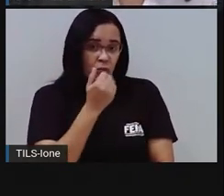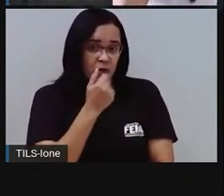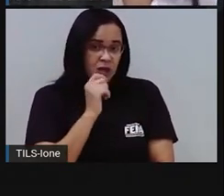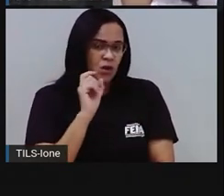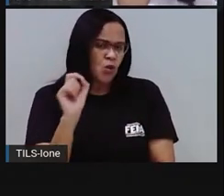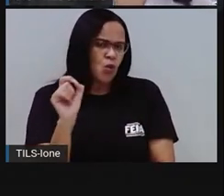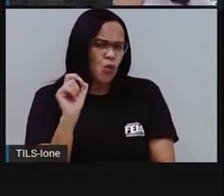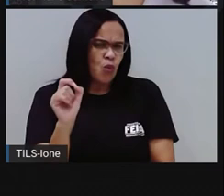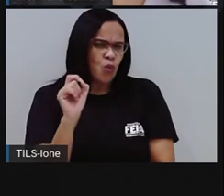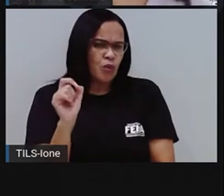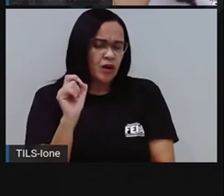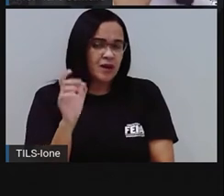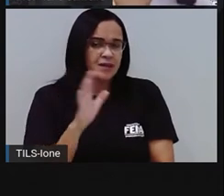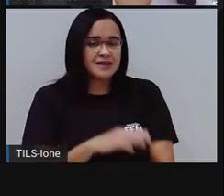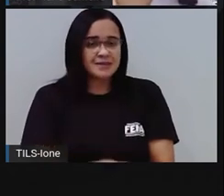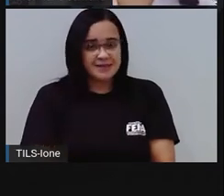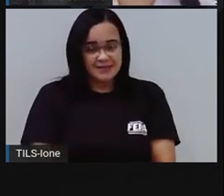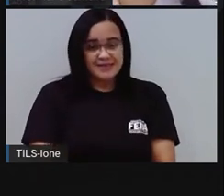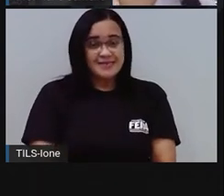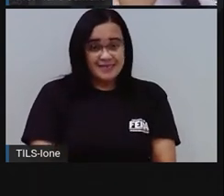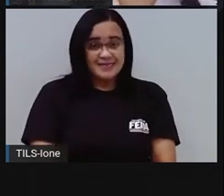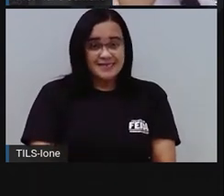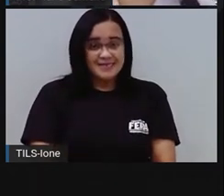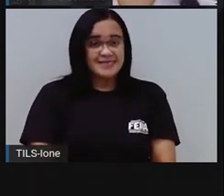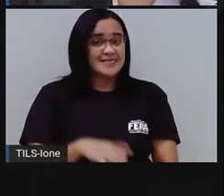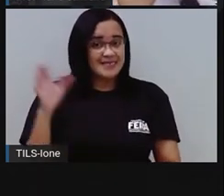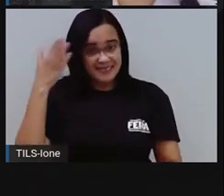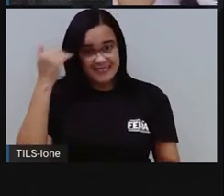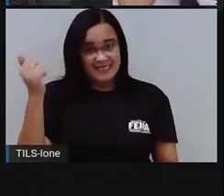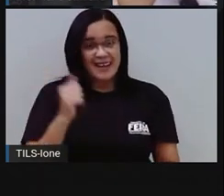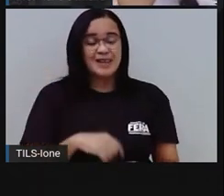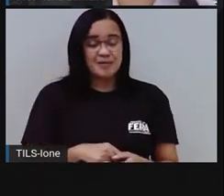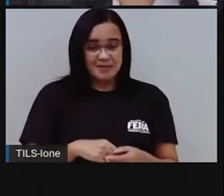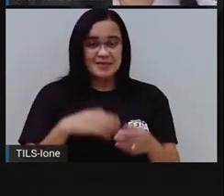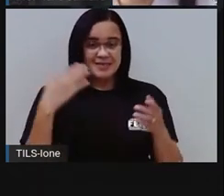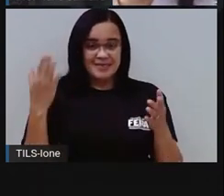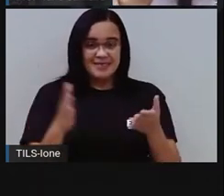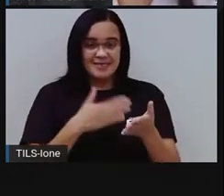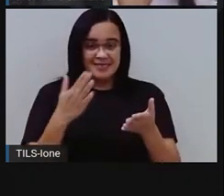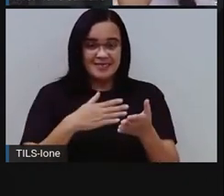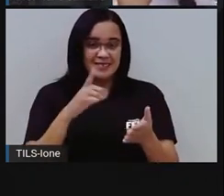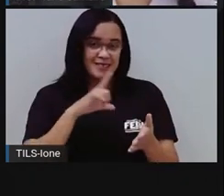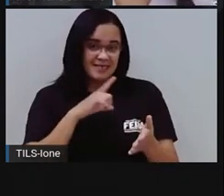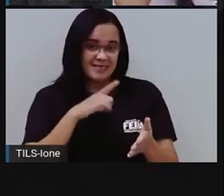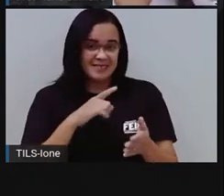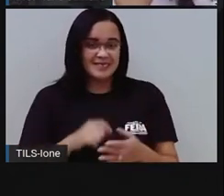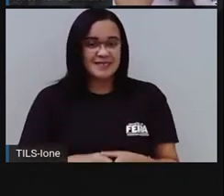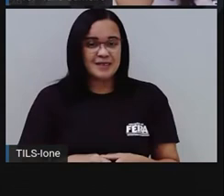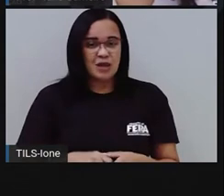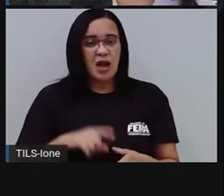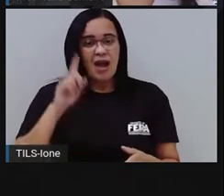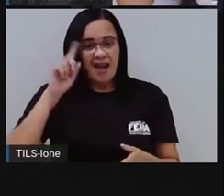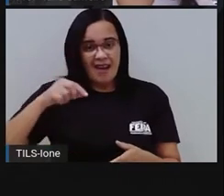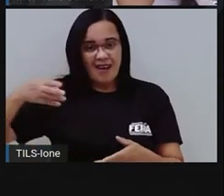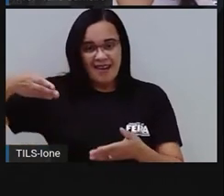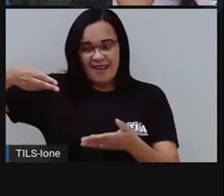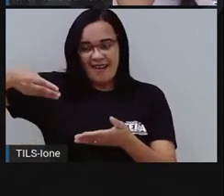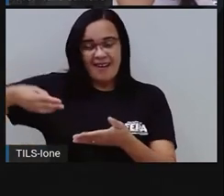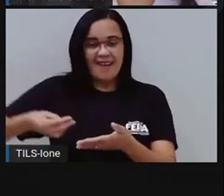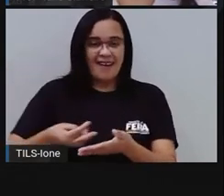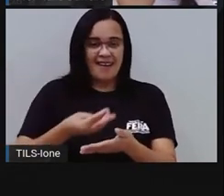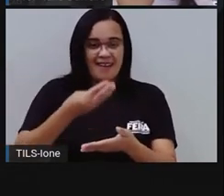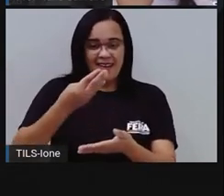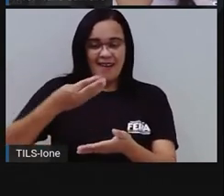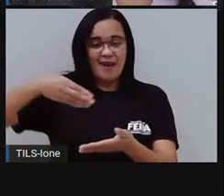capa, ó. Tá na imagem aqui do livro, ó. É o garfo, ó. O garfo tem